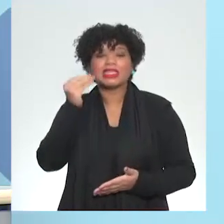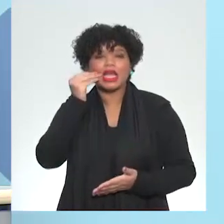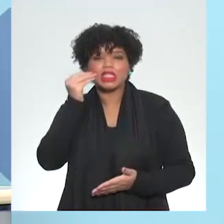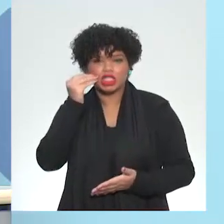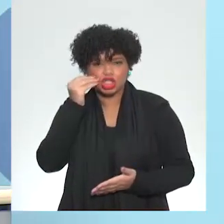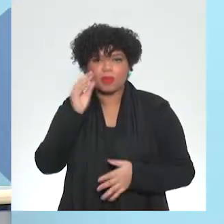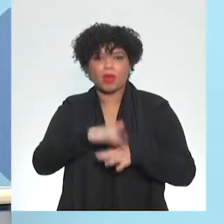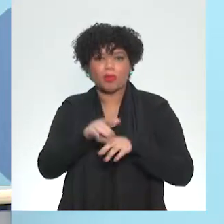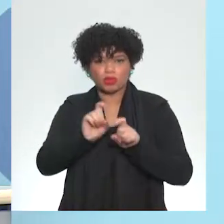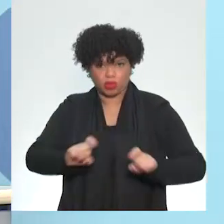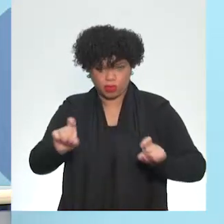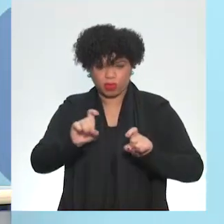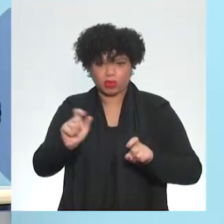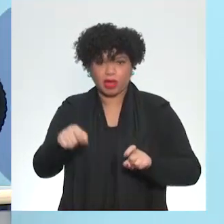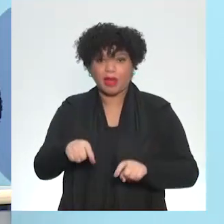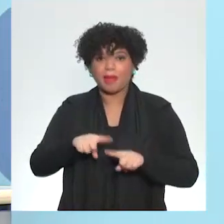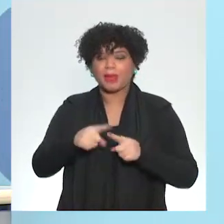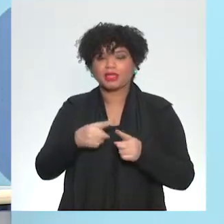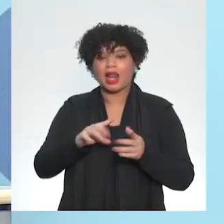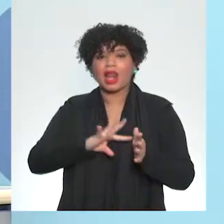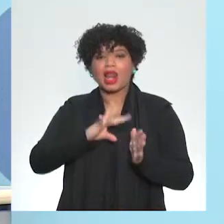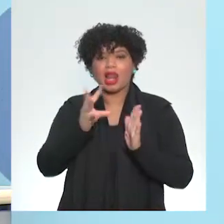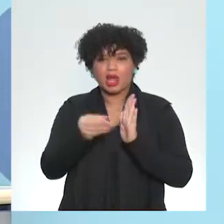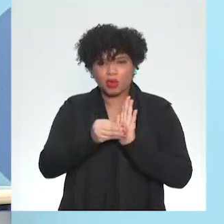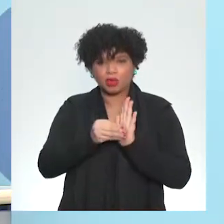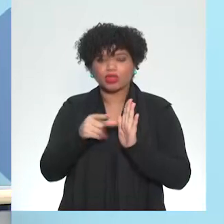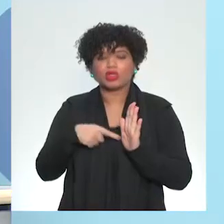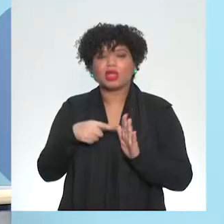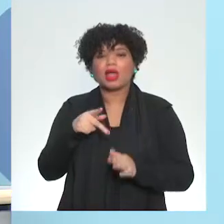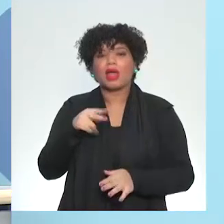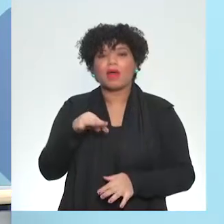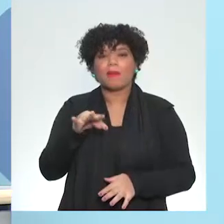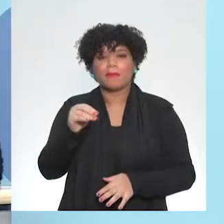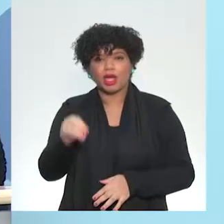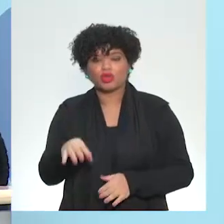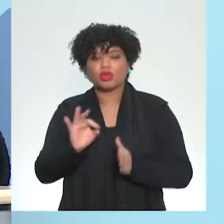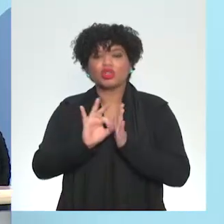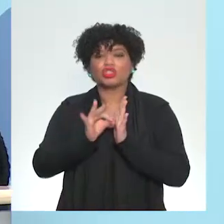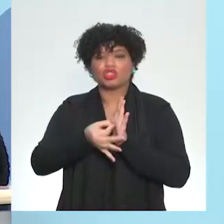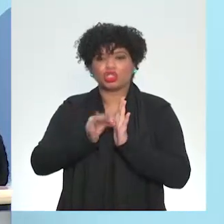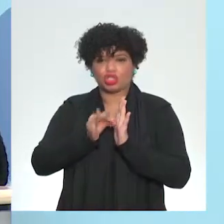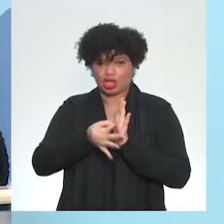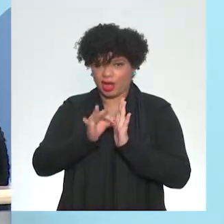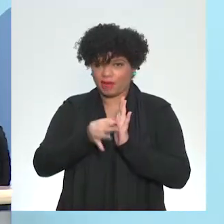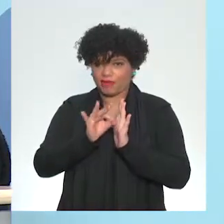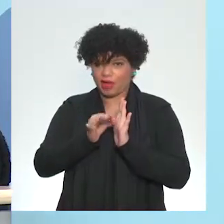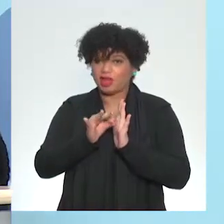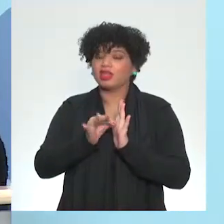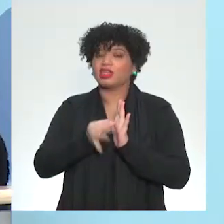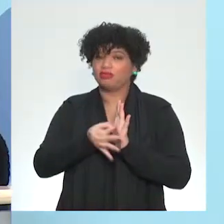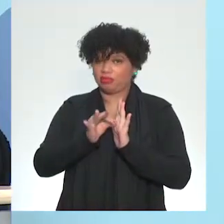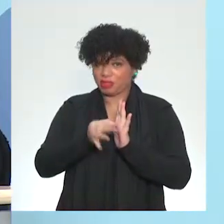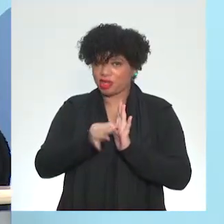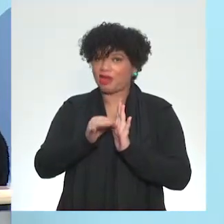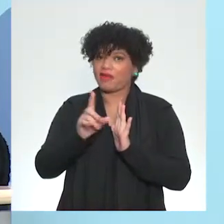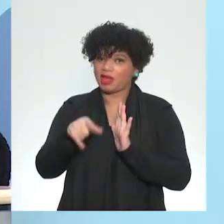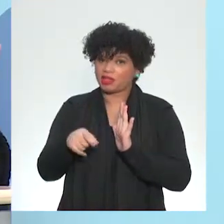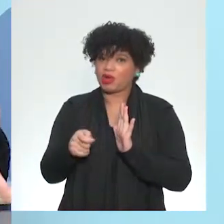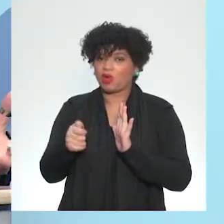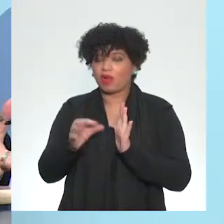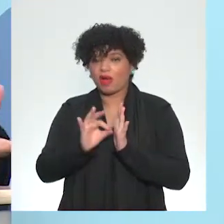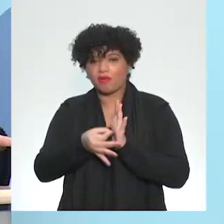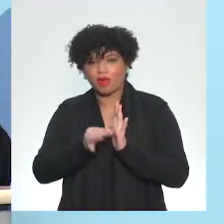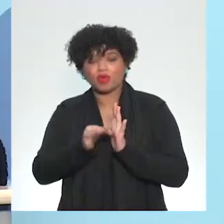E linguagem de programação, gente tem várias. Então, gente tem o Python, o JavaScript, que já está ali com seus dias contados. Tem o JavaScript,